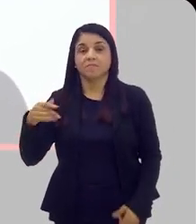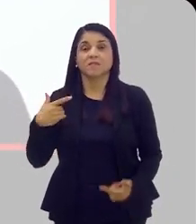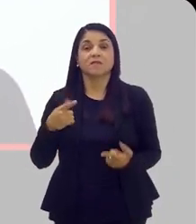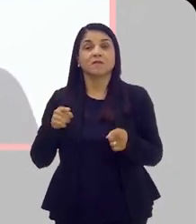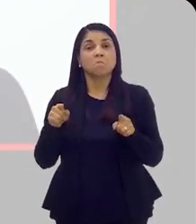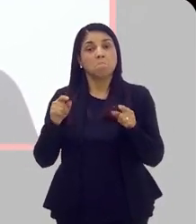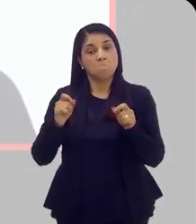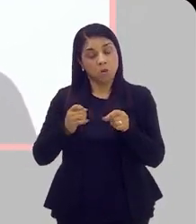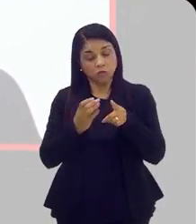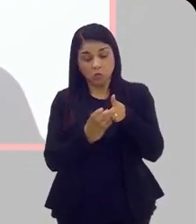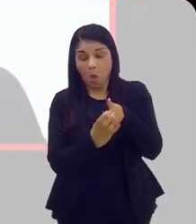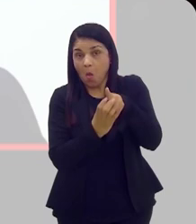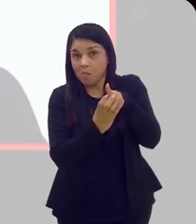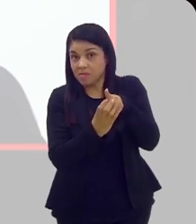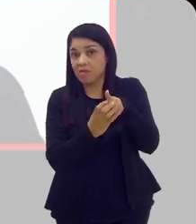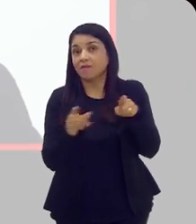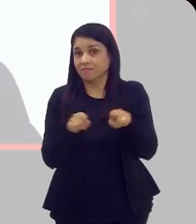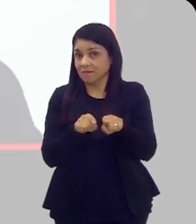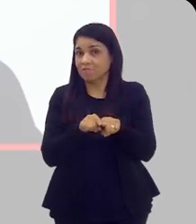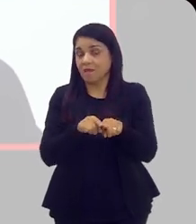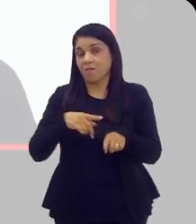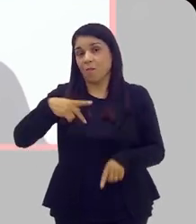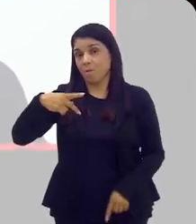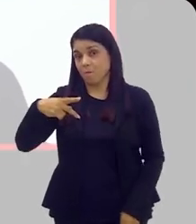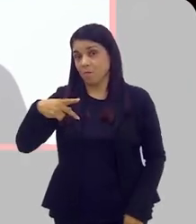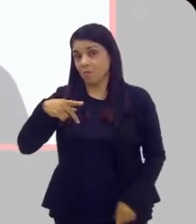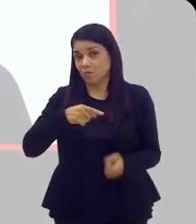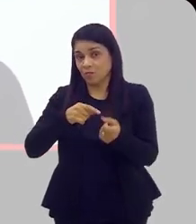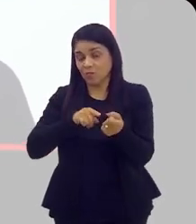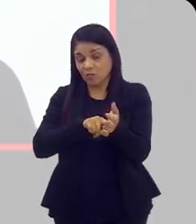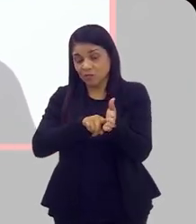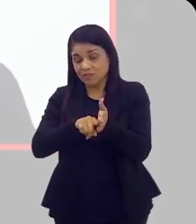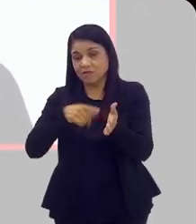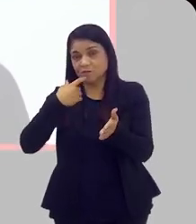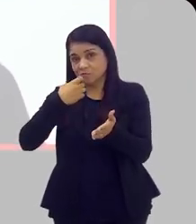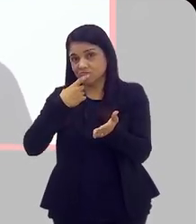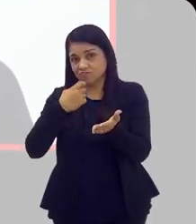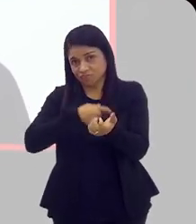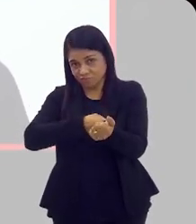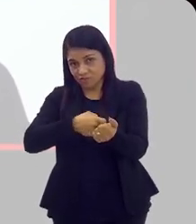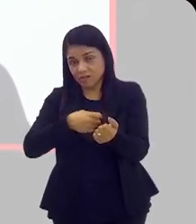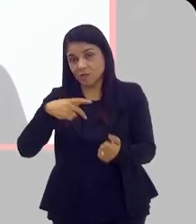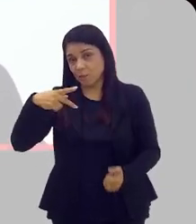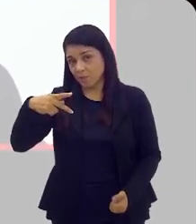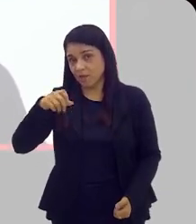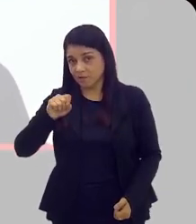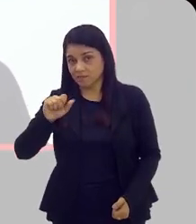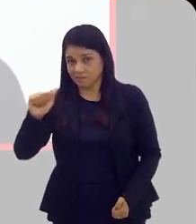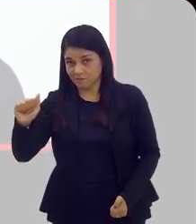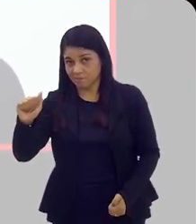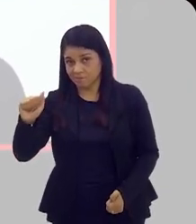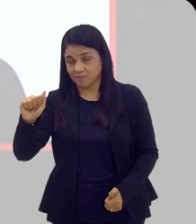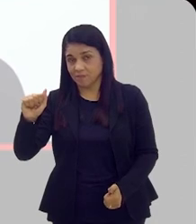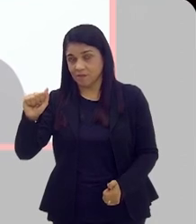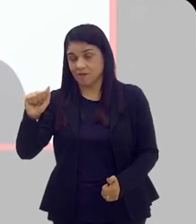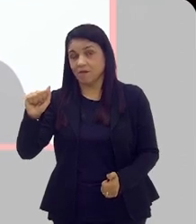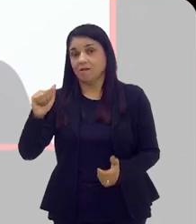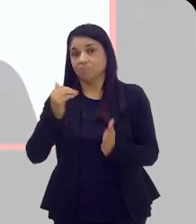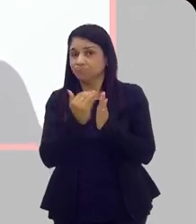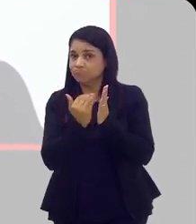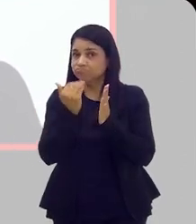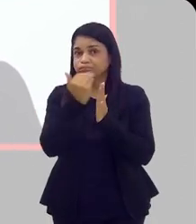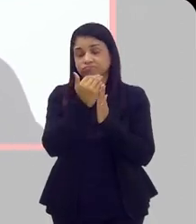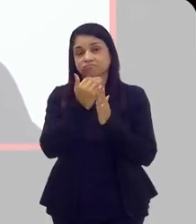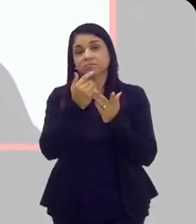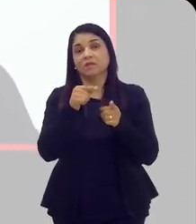o câncer, inclusive, pode aumentar o PSA. Então, isso que você falou, tá muito certo, né? O PSA aumentado não